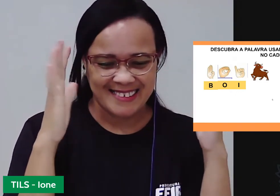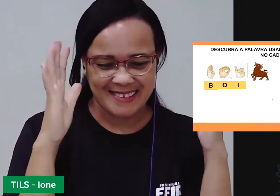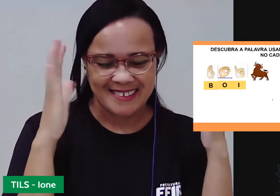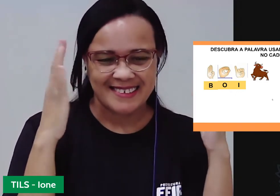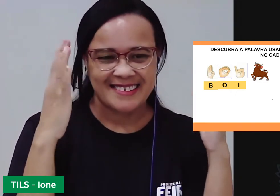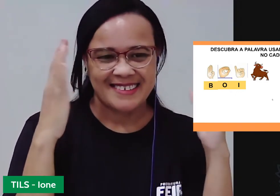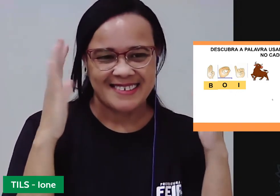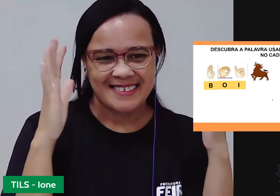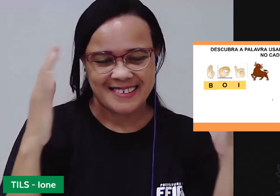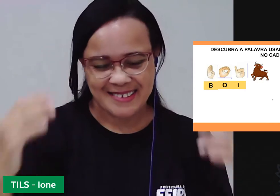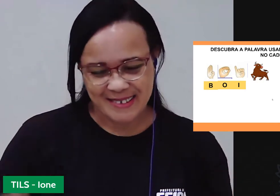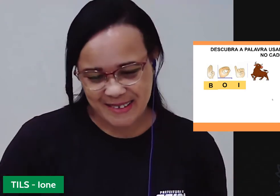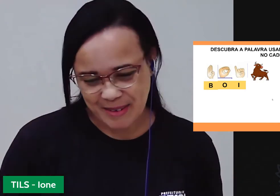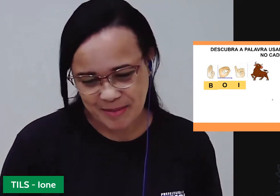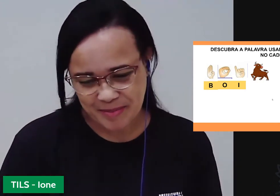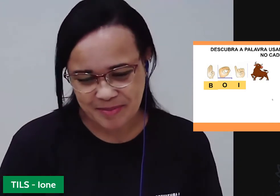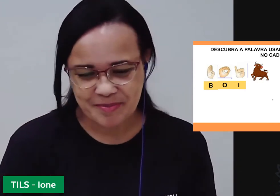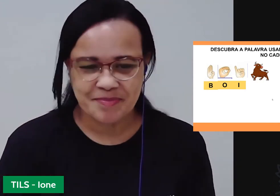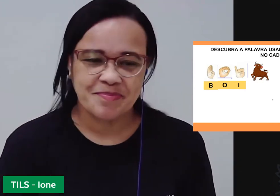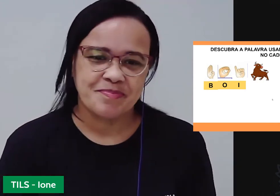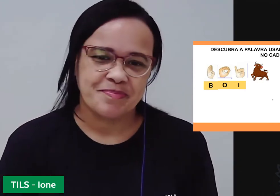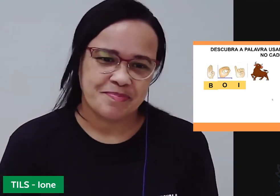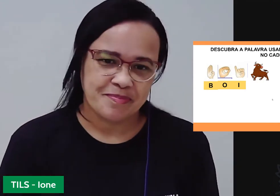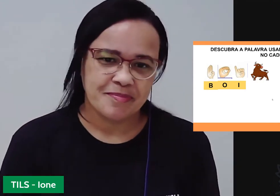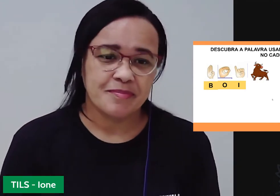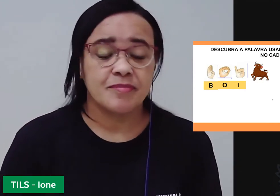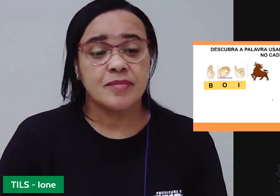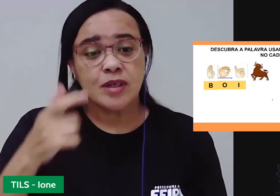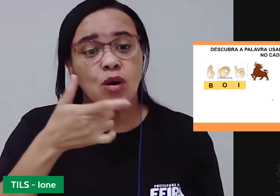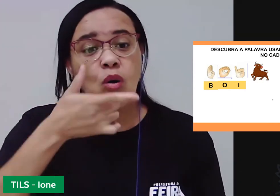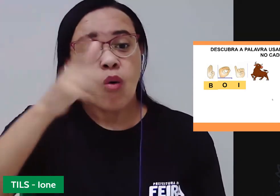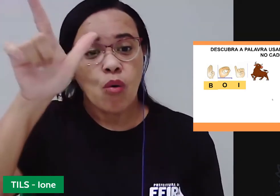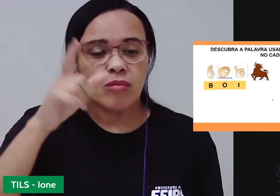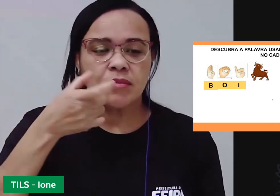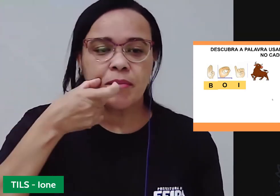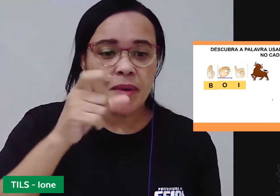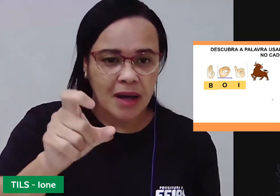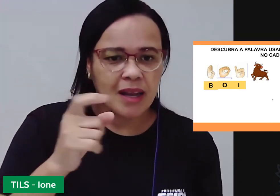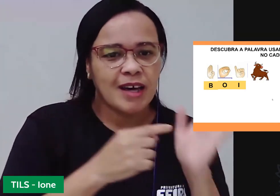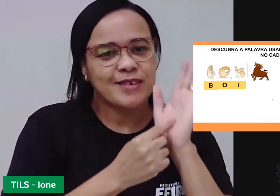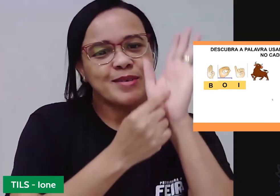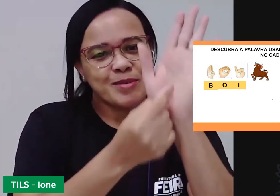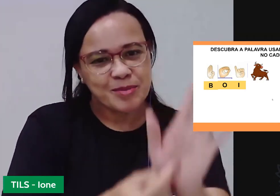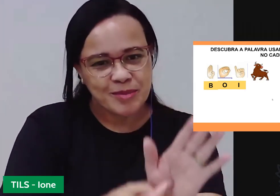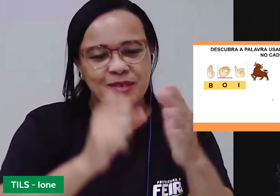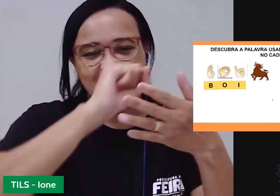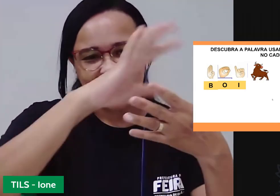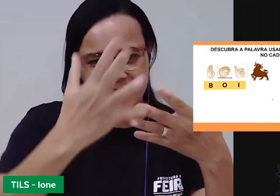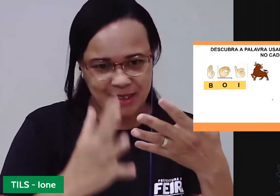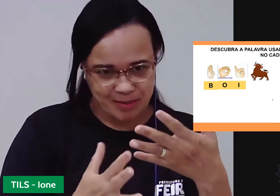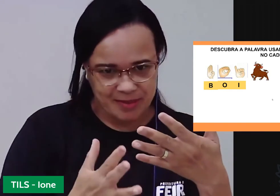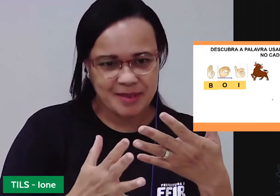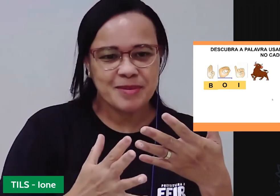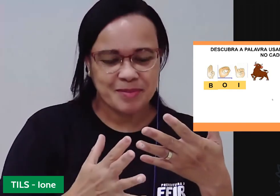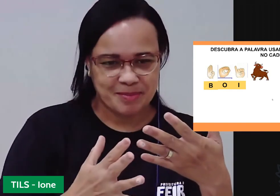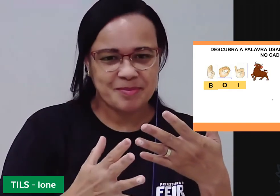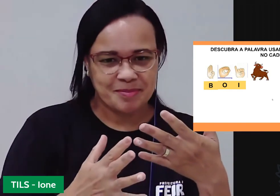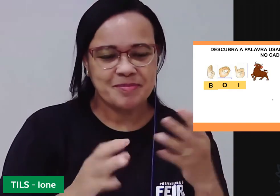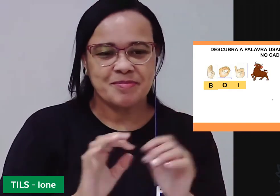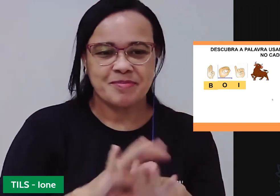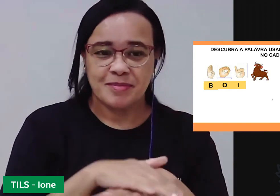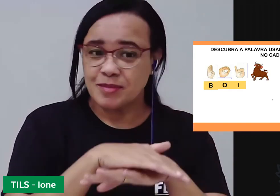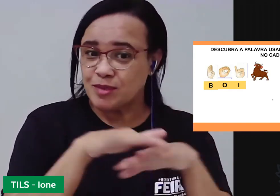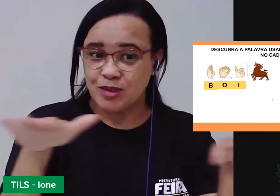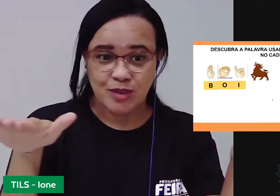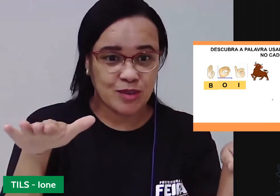Vamos agora a outra palavra. Vamos ver a outra palavra que ela vai mostrar pra gente em libras. Lembre-se que ela só vai fazer a